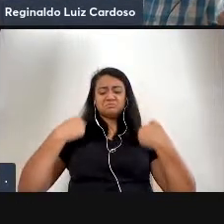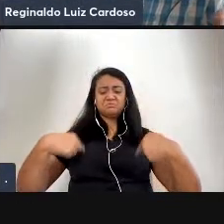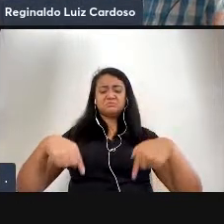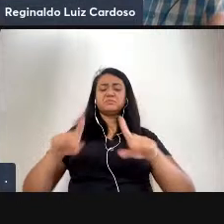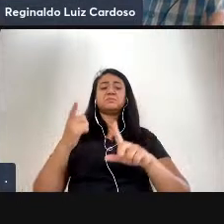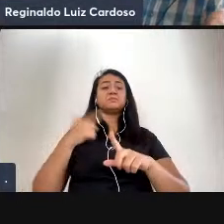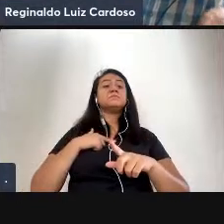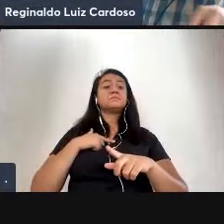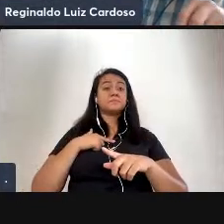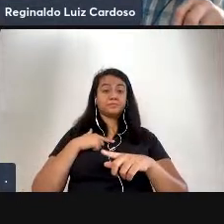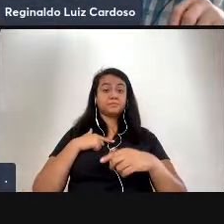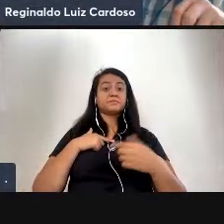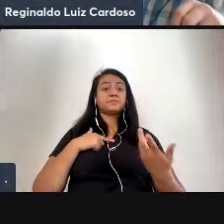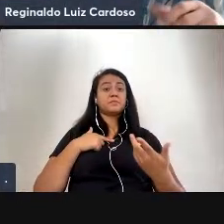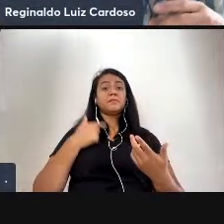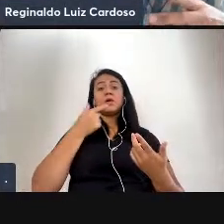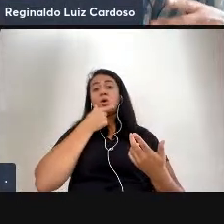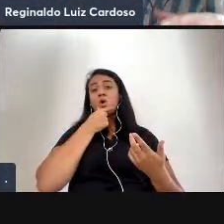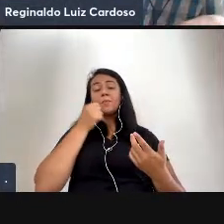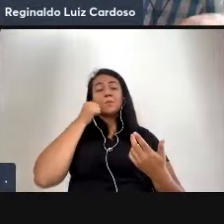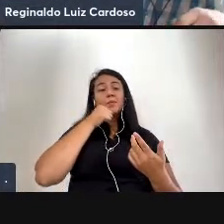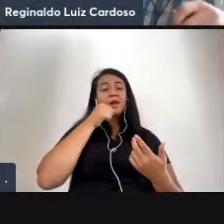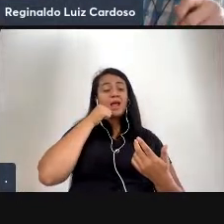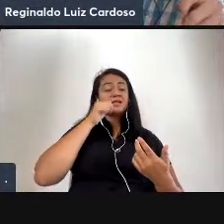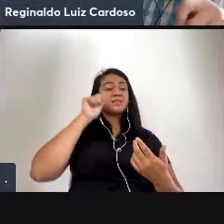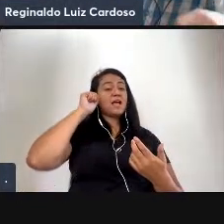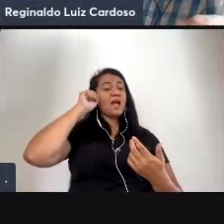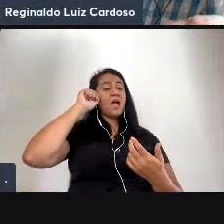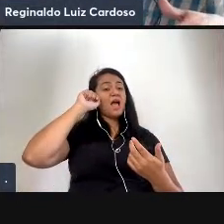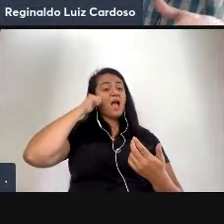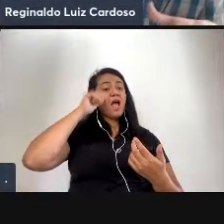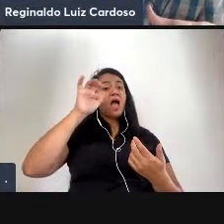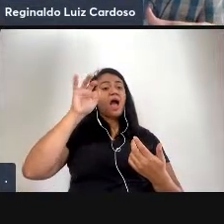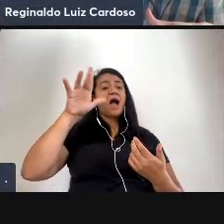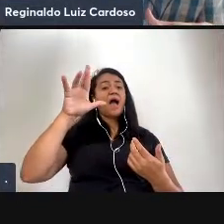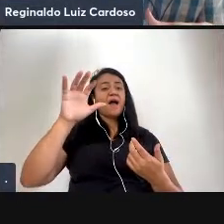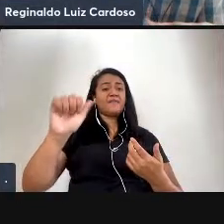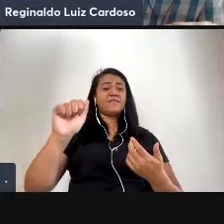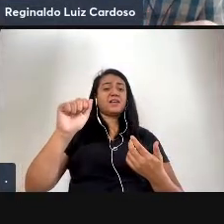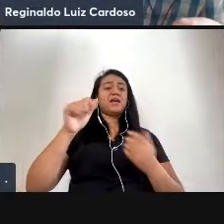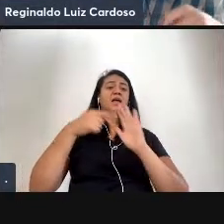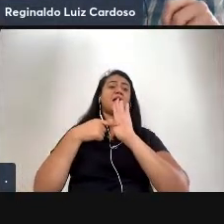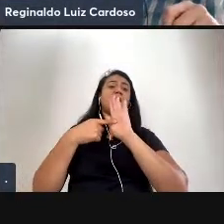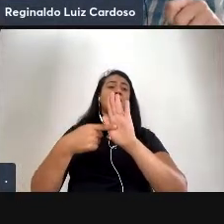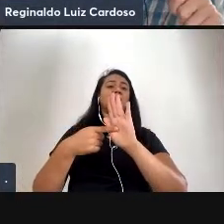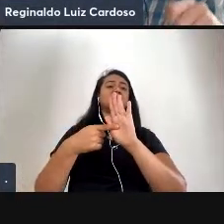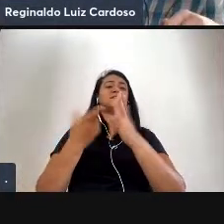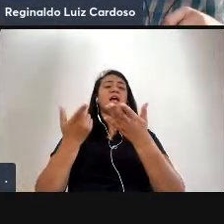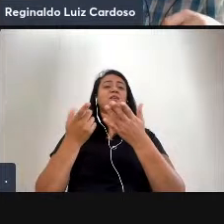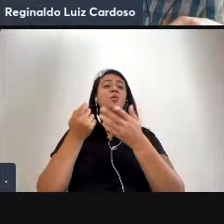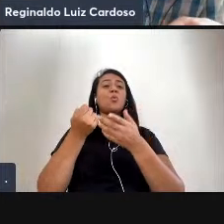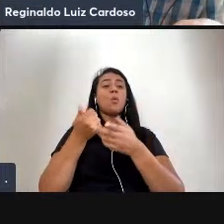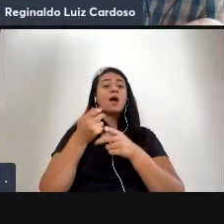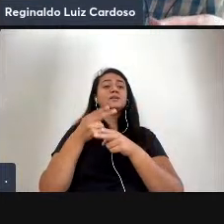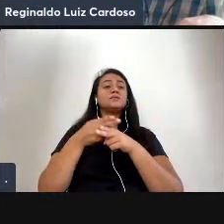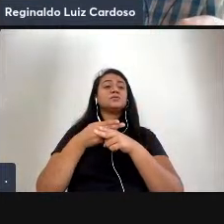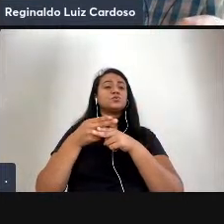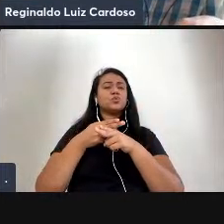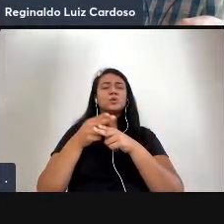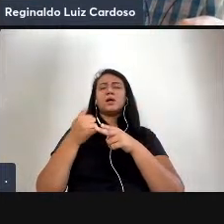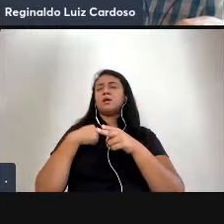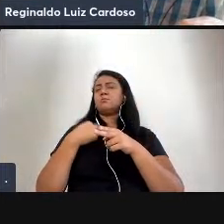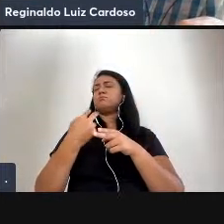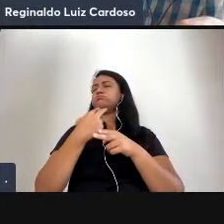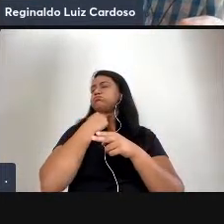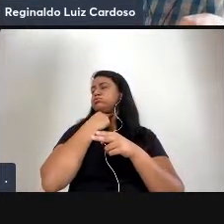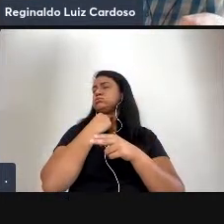os homens e mulheres africanos eram retratados meio vestidos ou luz eu não suportava ver aquilo era